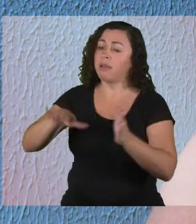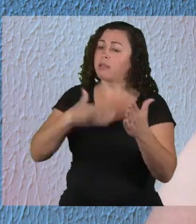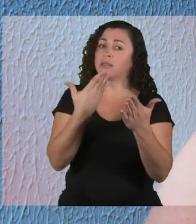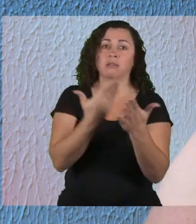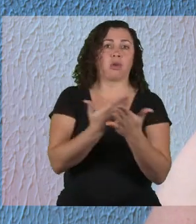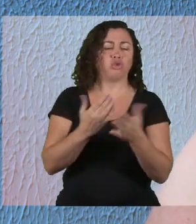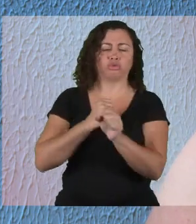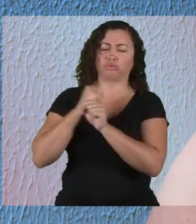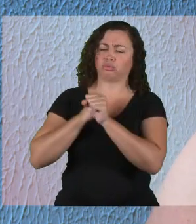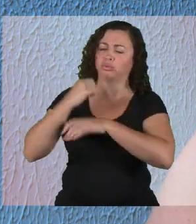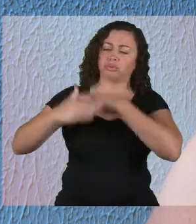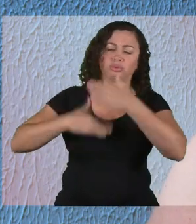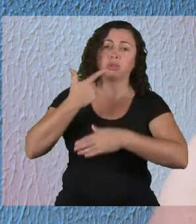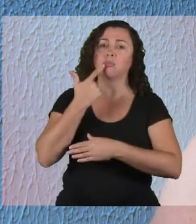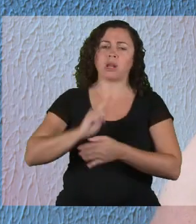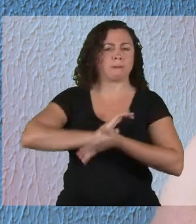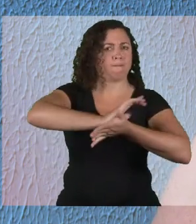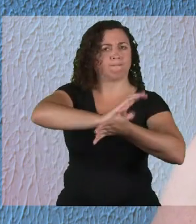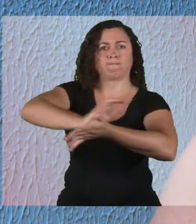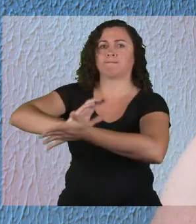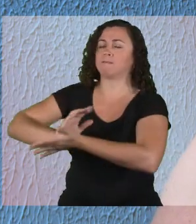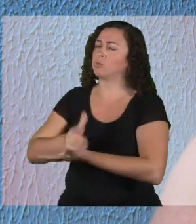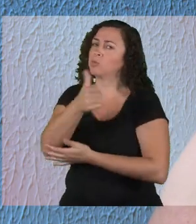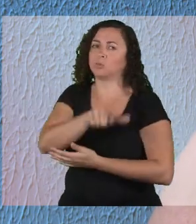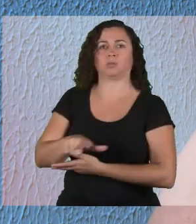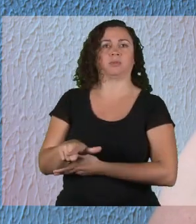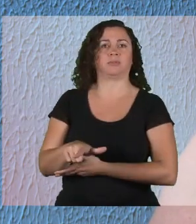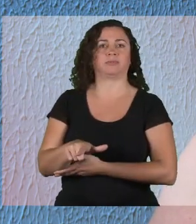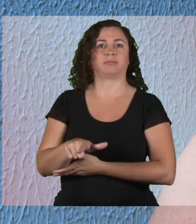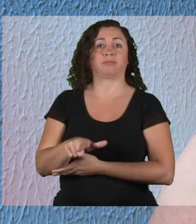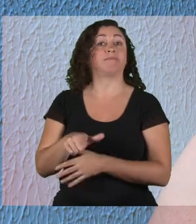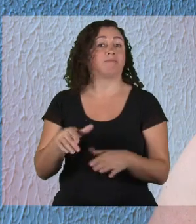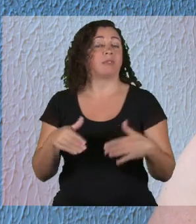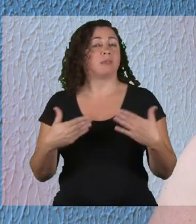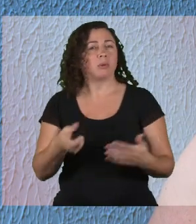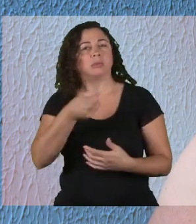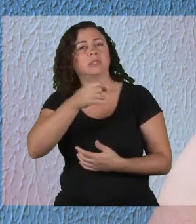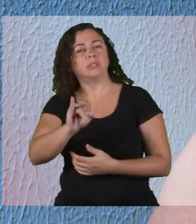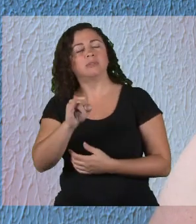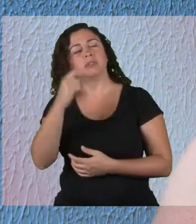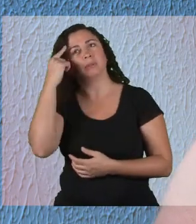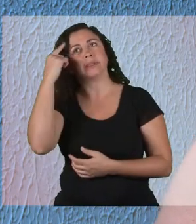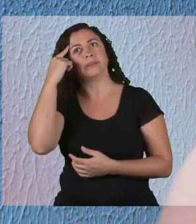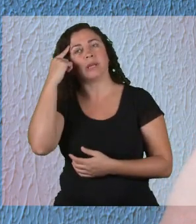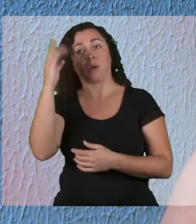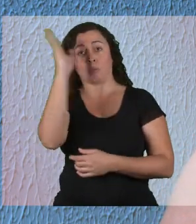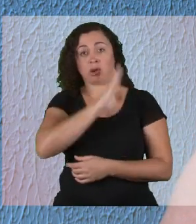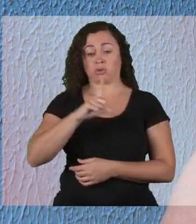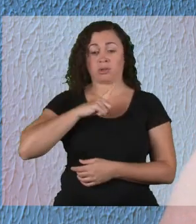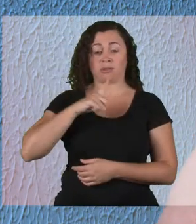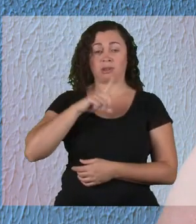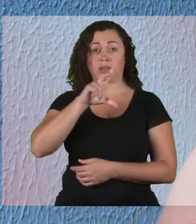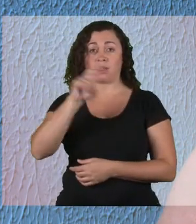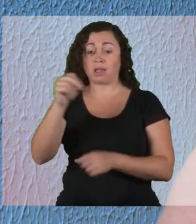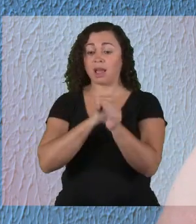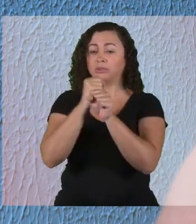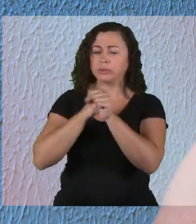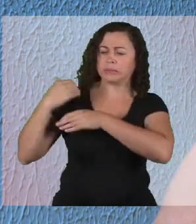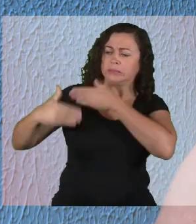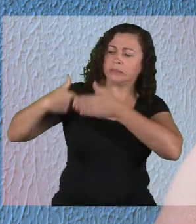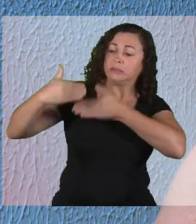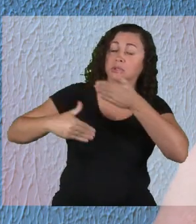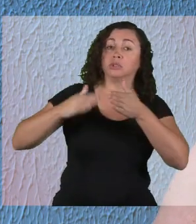anualmente uma língua. Então, se nós formos considerar que nós temos 500 anos de vida, nós